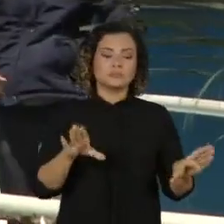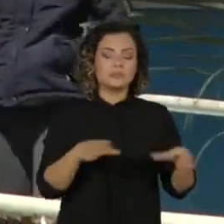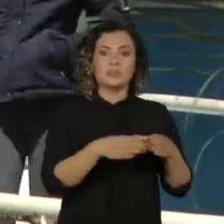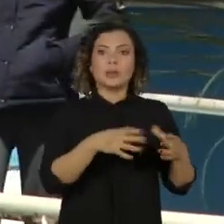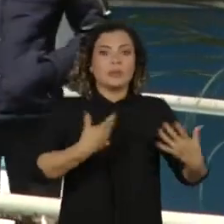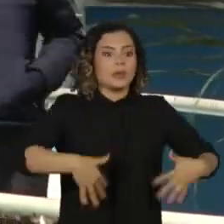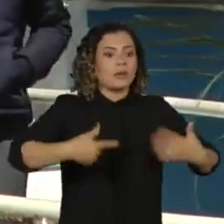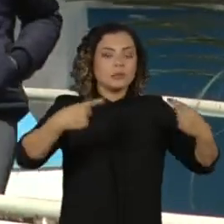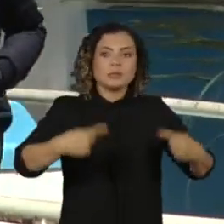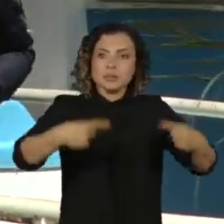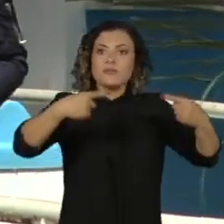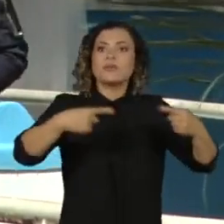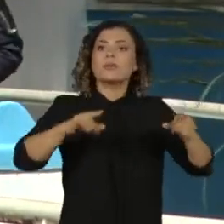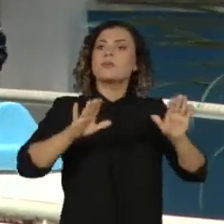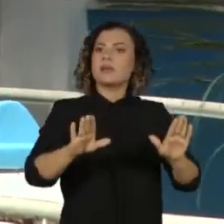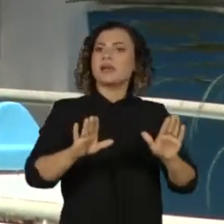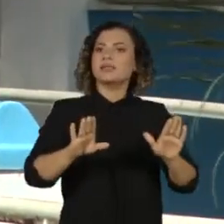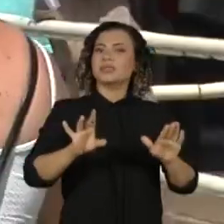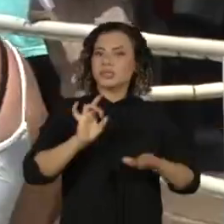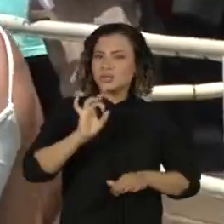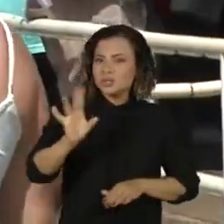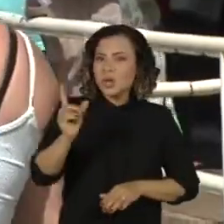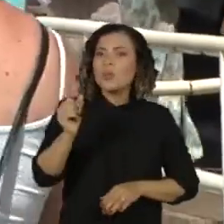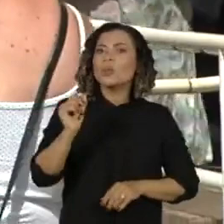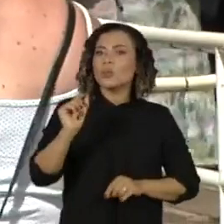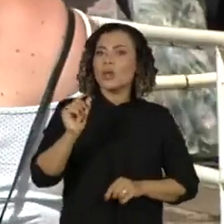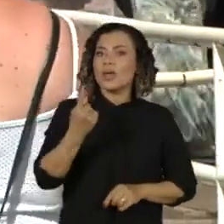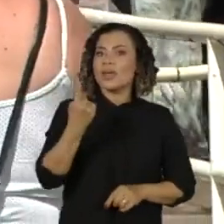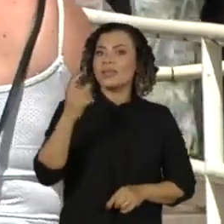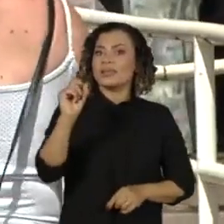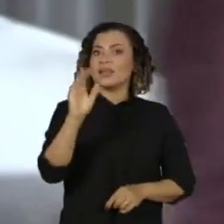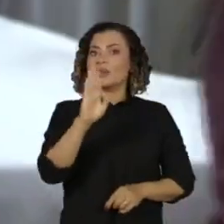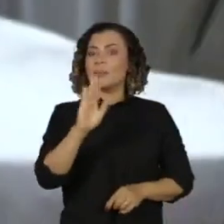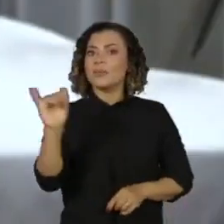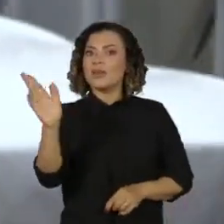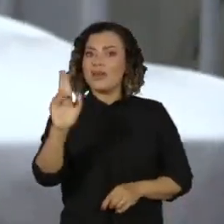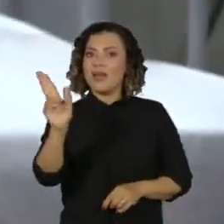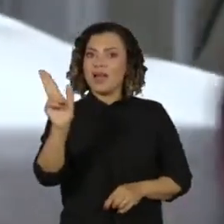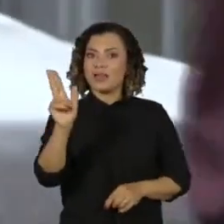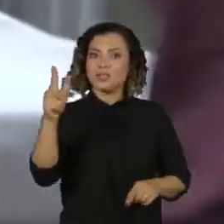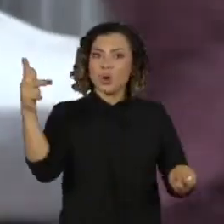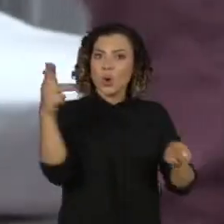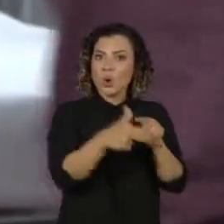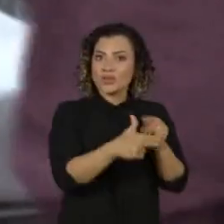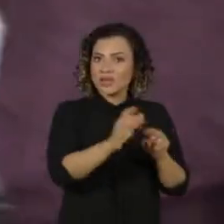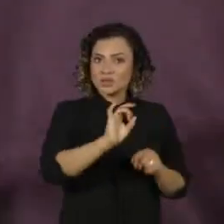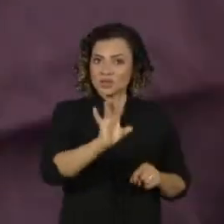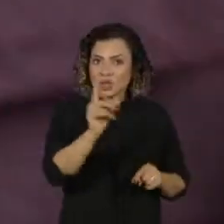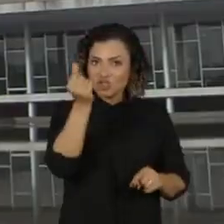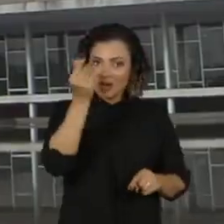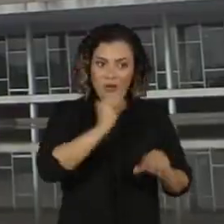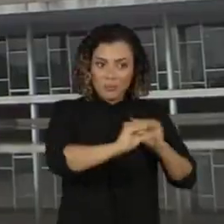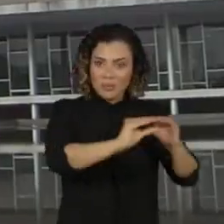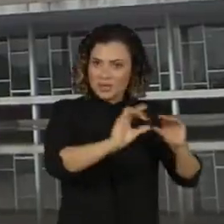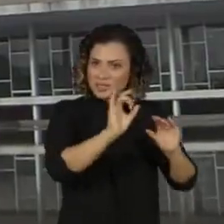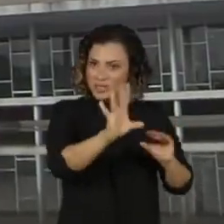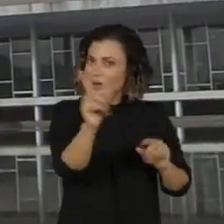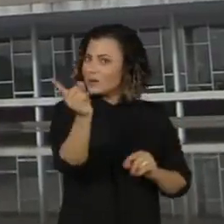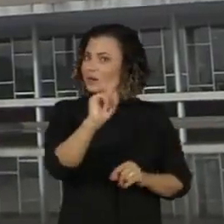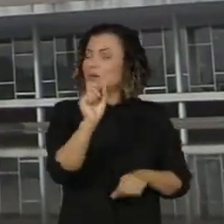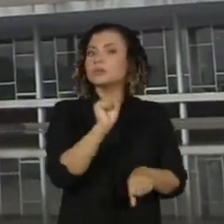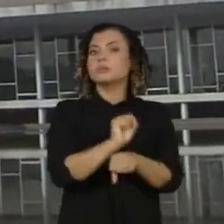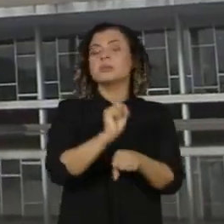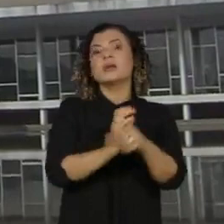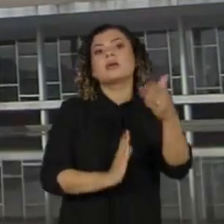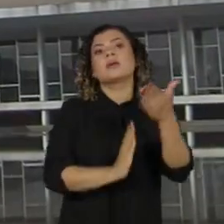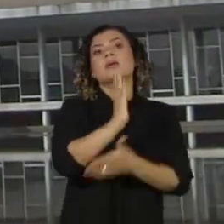enorme desafio, não basta apenas a reposição dos 10 bilhões de reais cortados pelo atual governo. A aprovação da PEC da